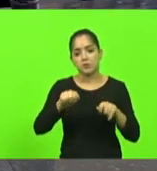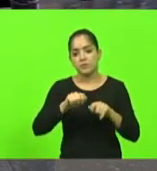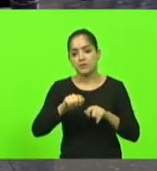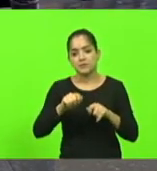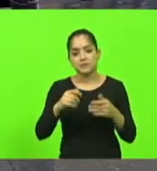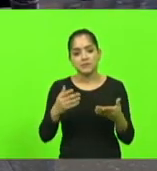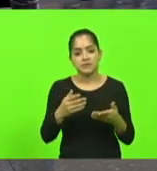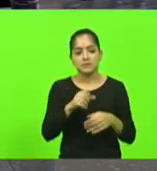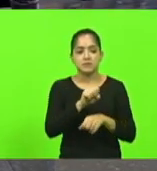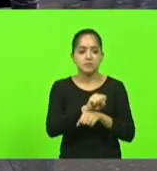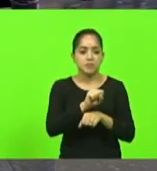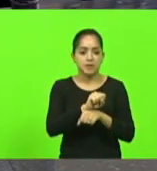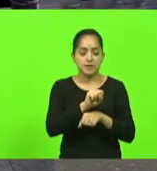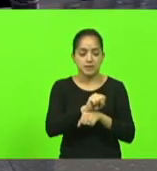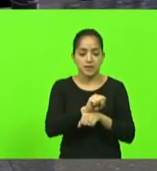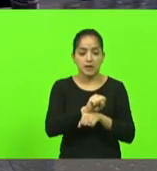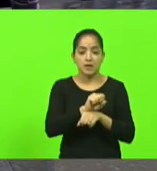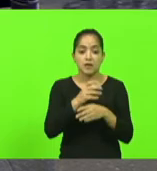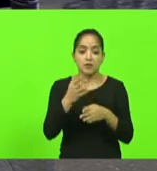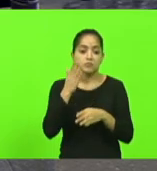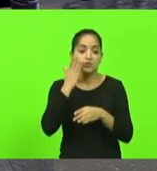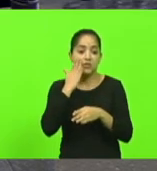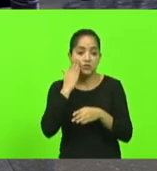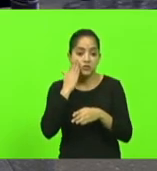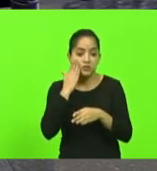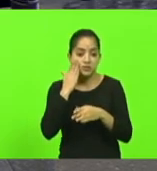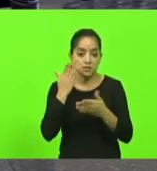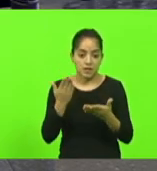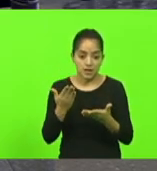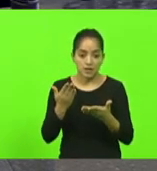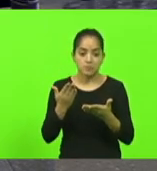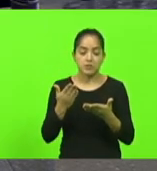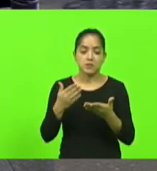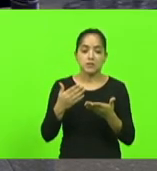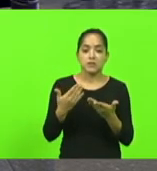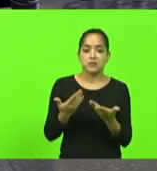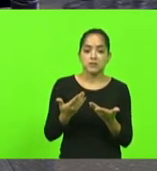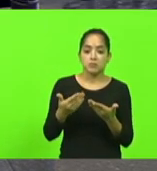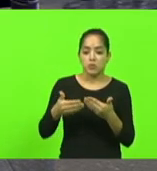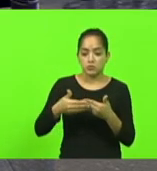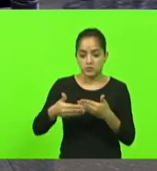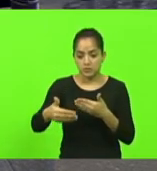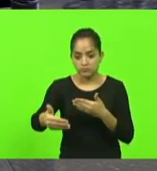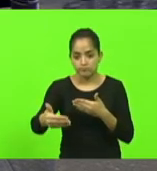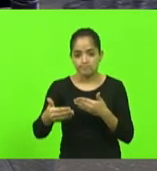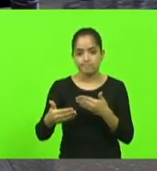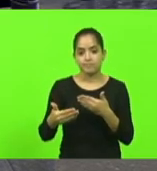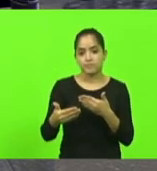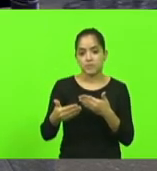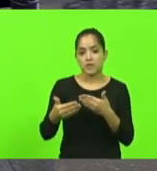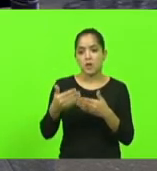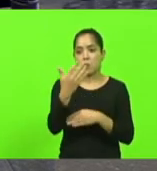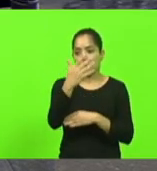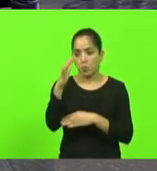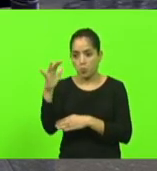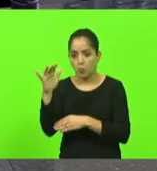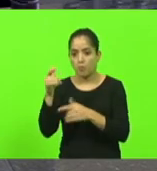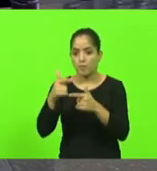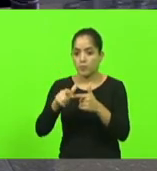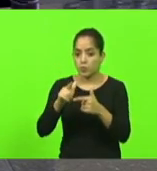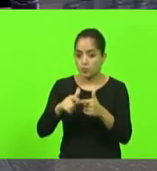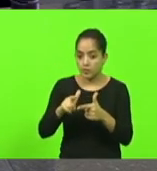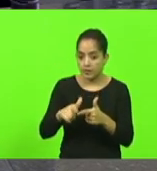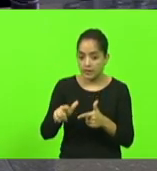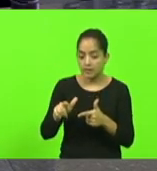espera quando é uma coisa que a gente sabe que pode provocar uma questão ambiental de grande impacto